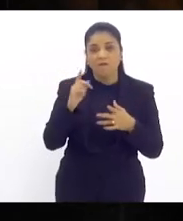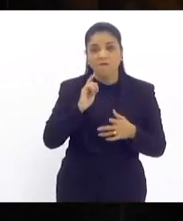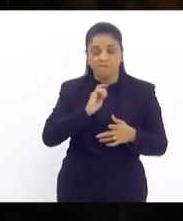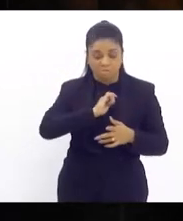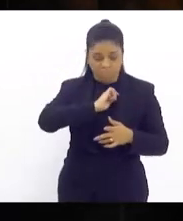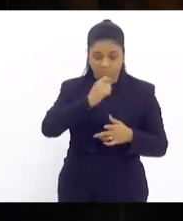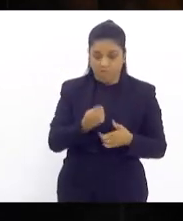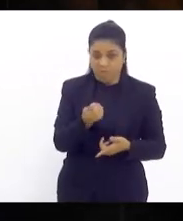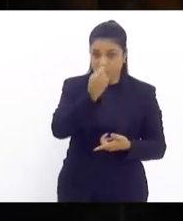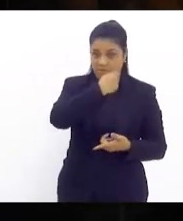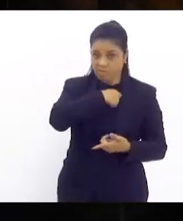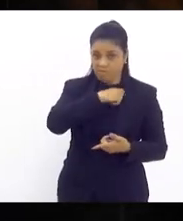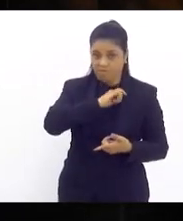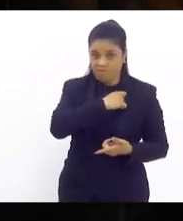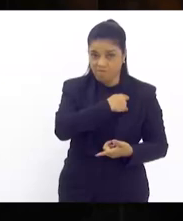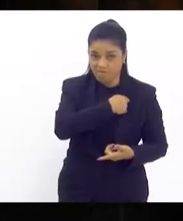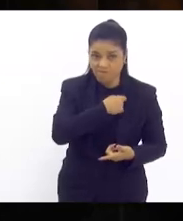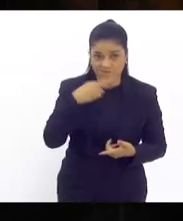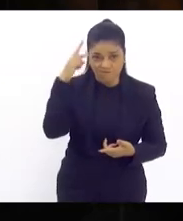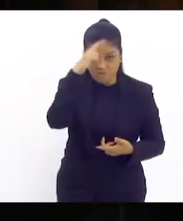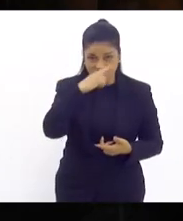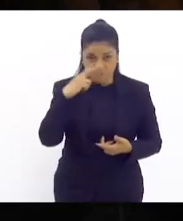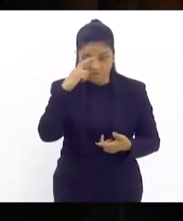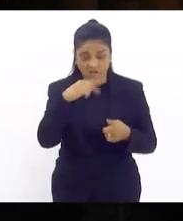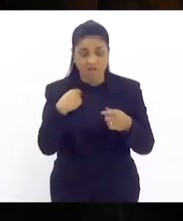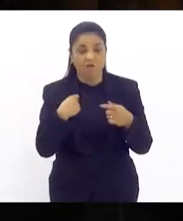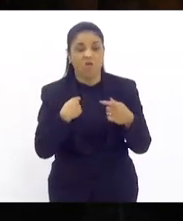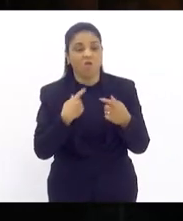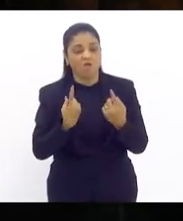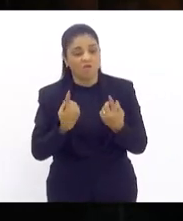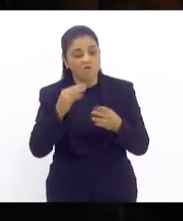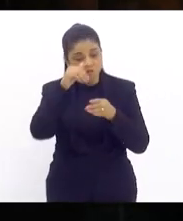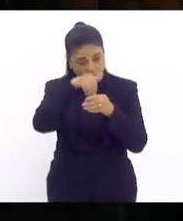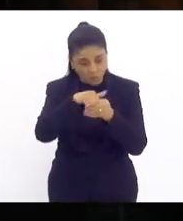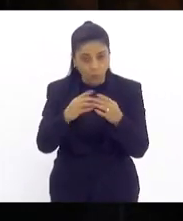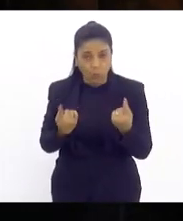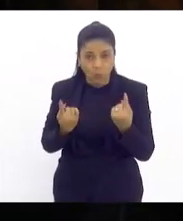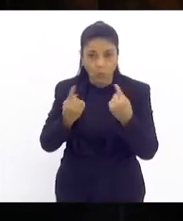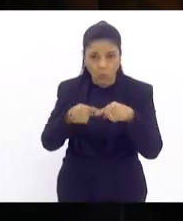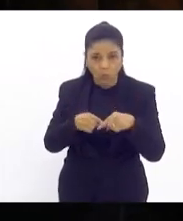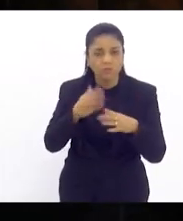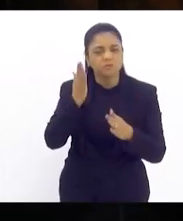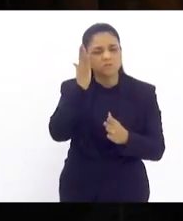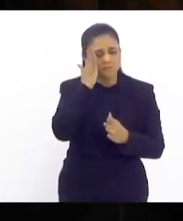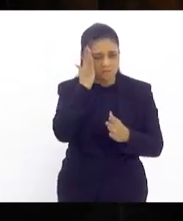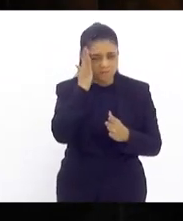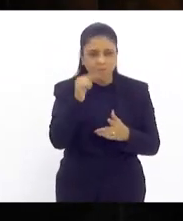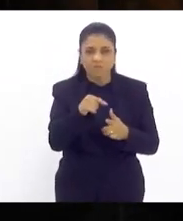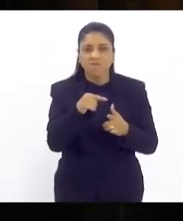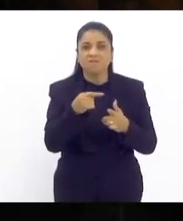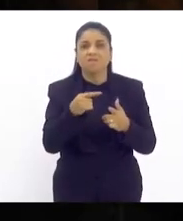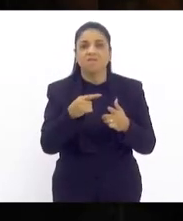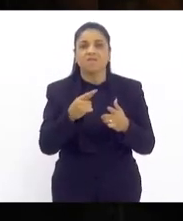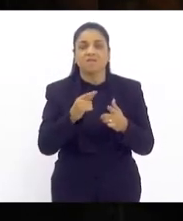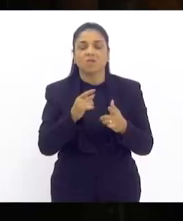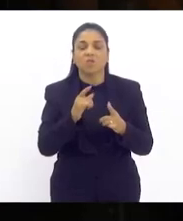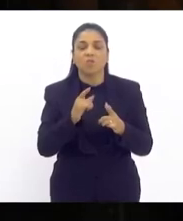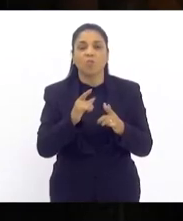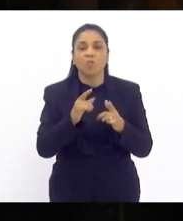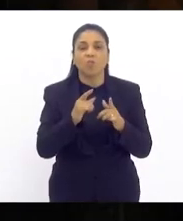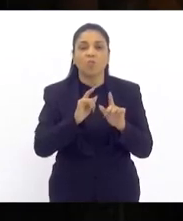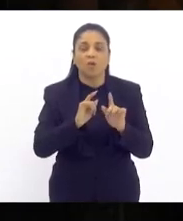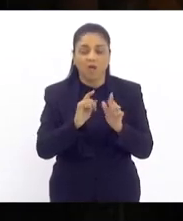votamos contra porque a gente já encarava que o regime de recuperação fiscal ele tirava inclusive